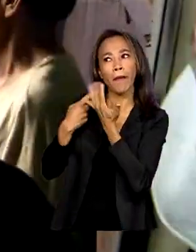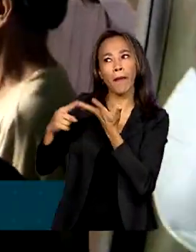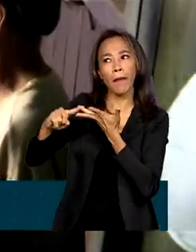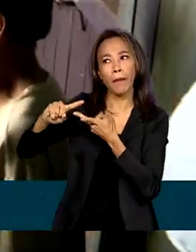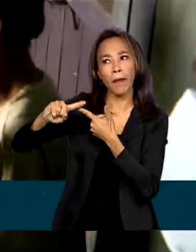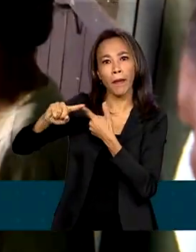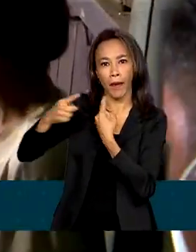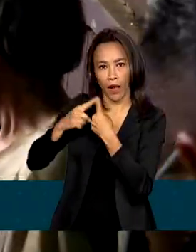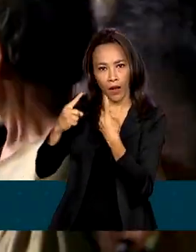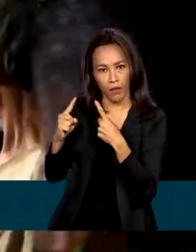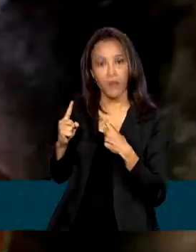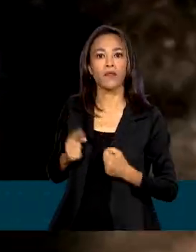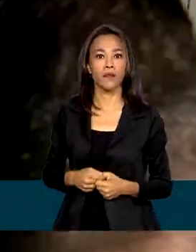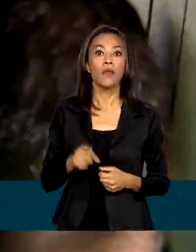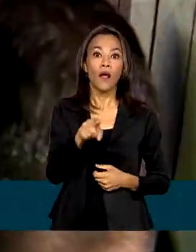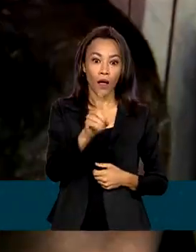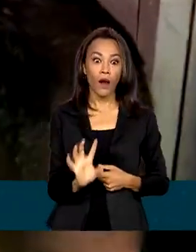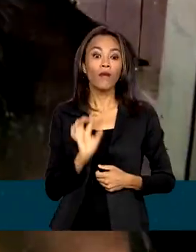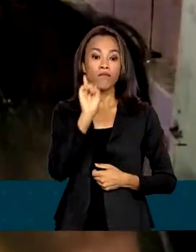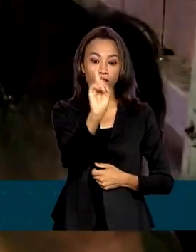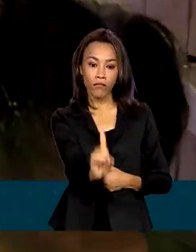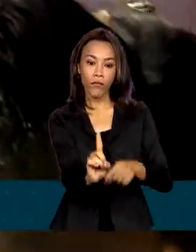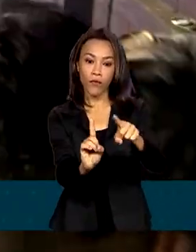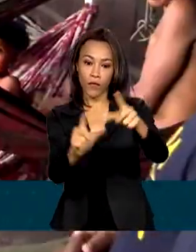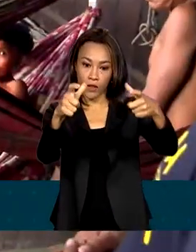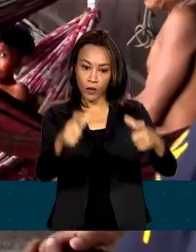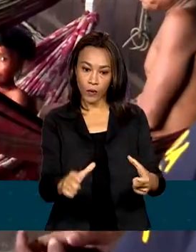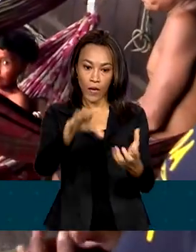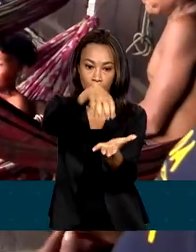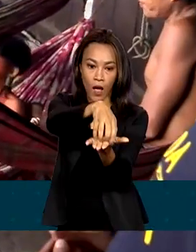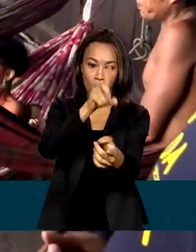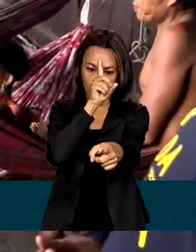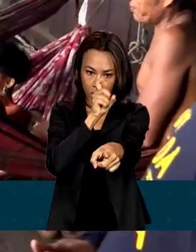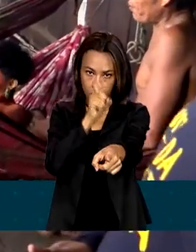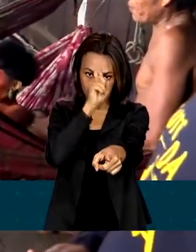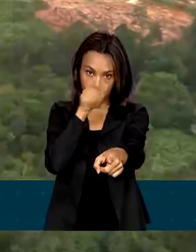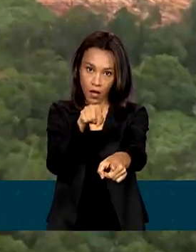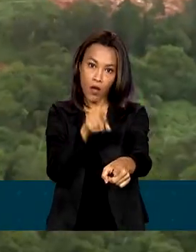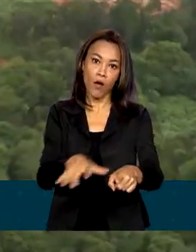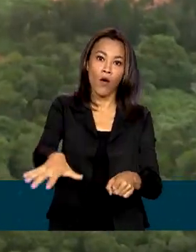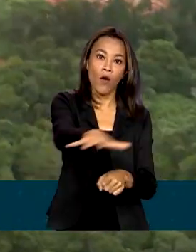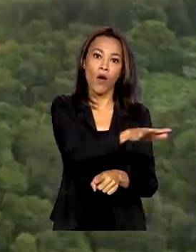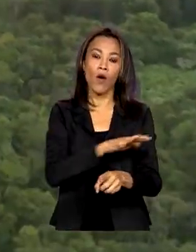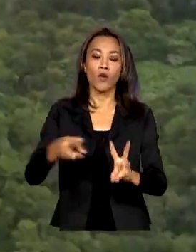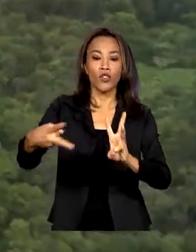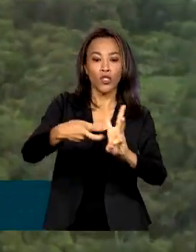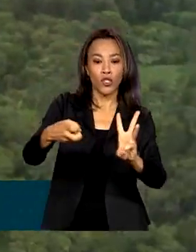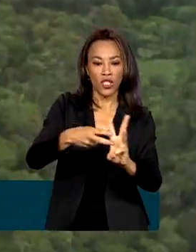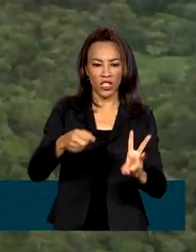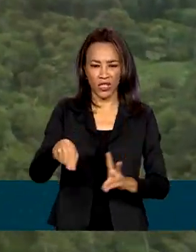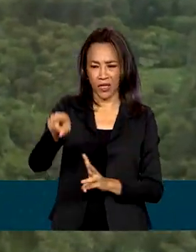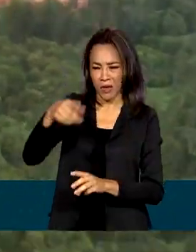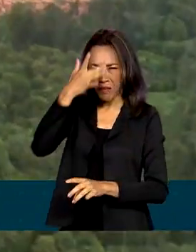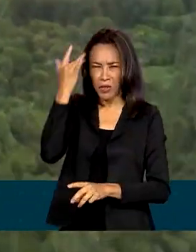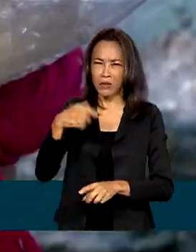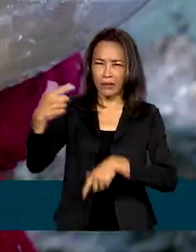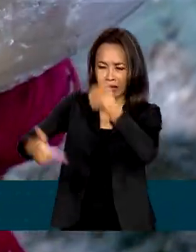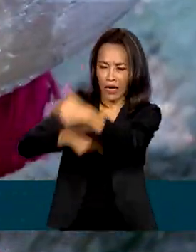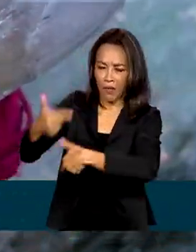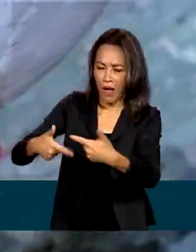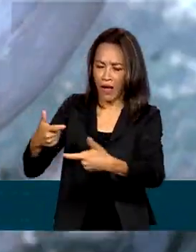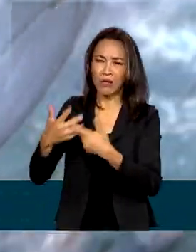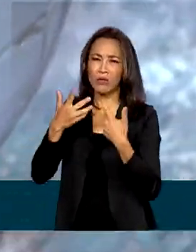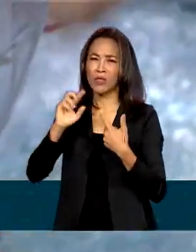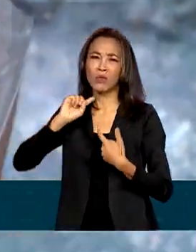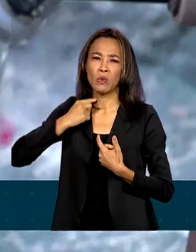Ela também esteve no hospital da região de Surucucu, no território indígena, onde garimpos contaminam a água ao solo e